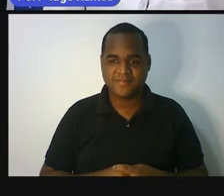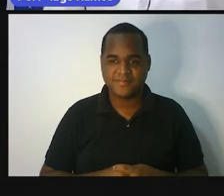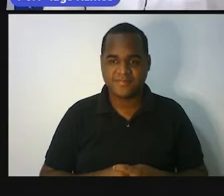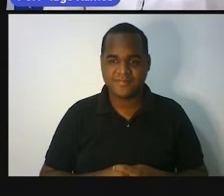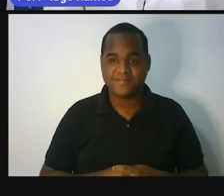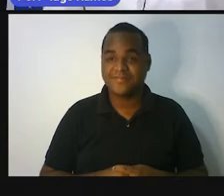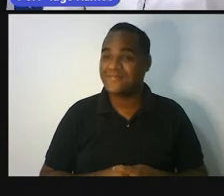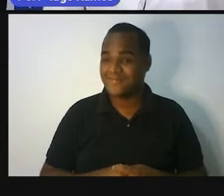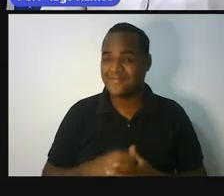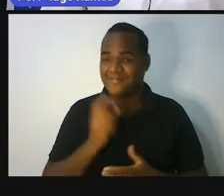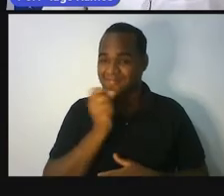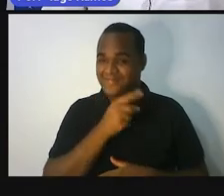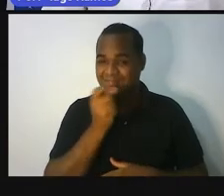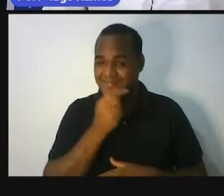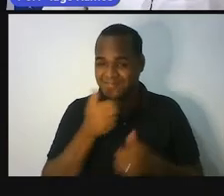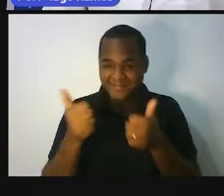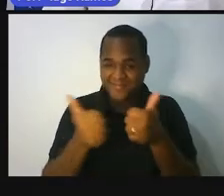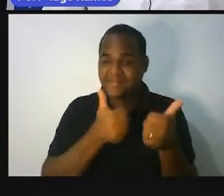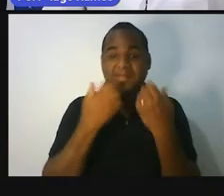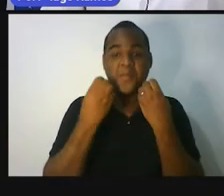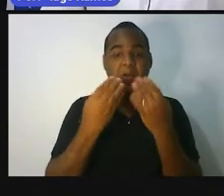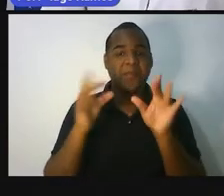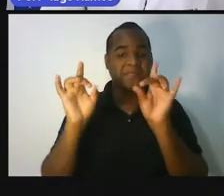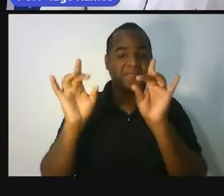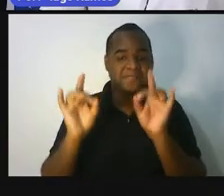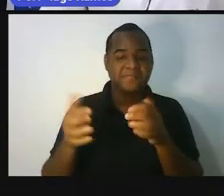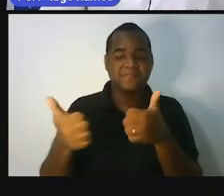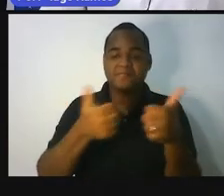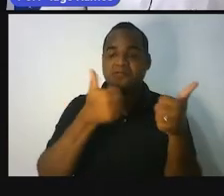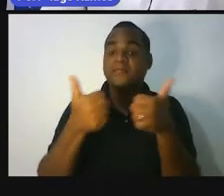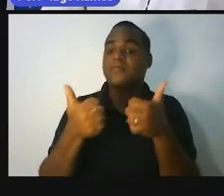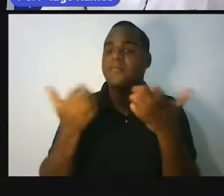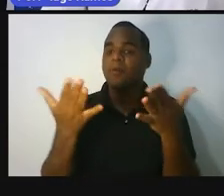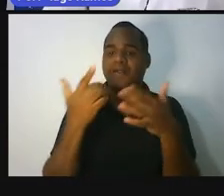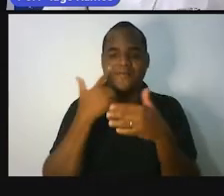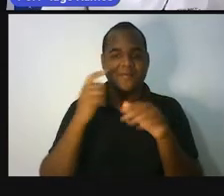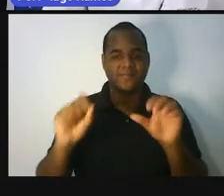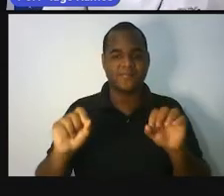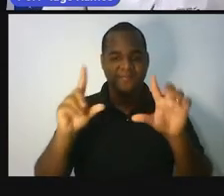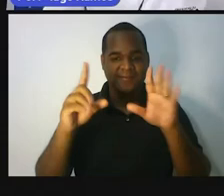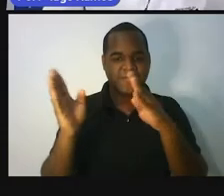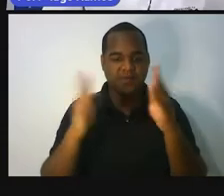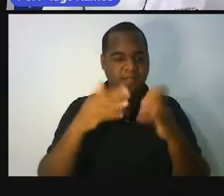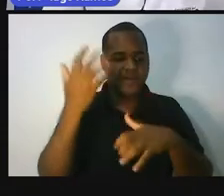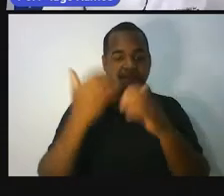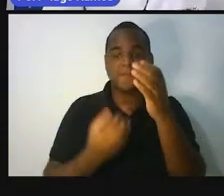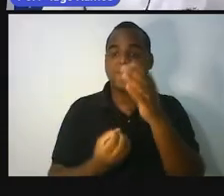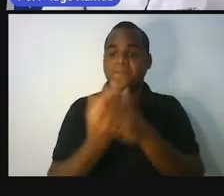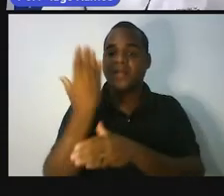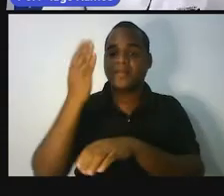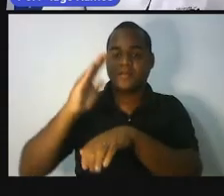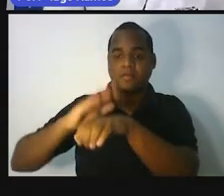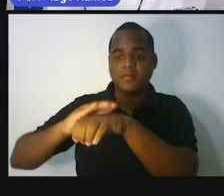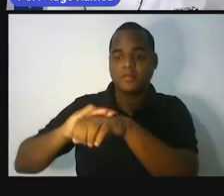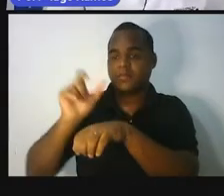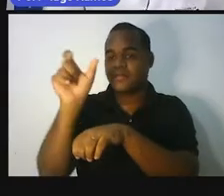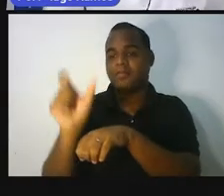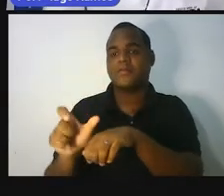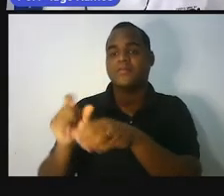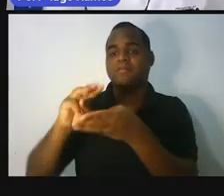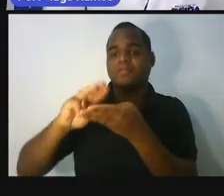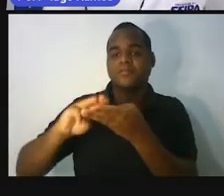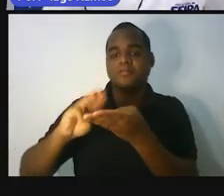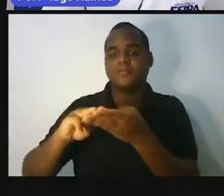Ah, que bacana! Esse foi o episódio. Quem criou a matemática do canal de